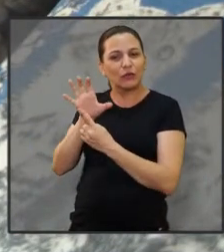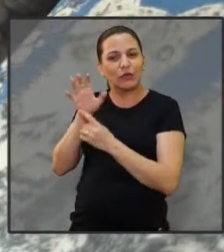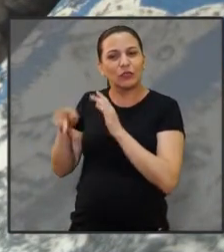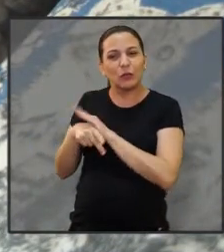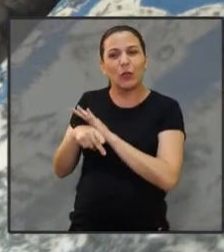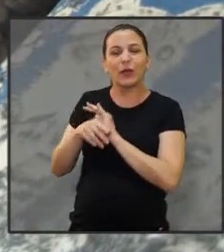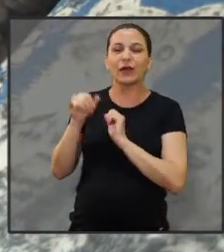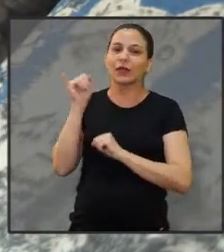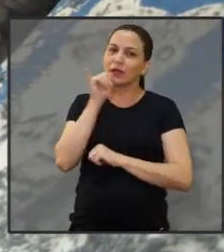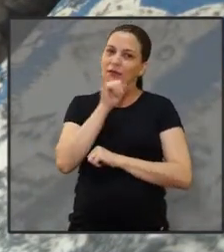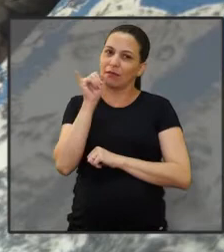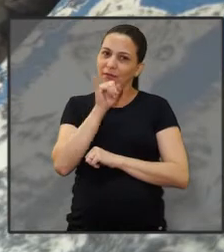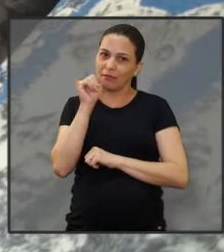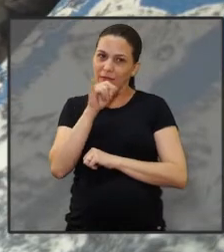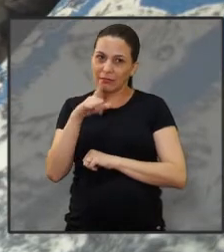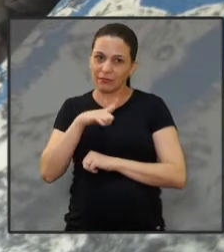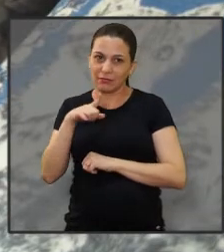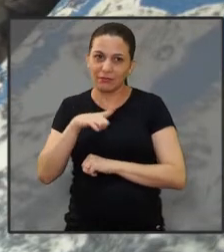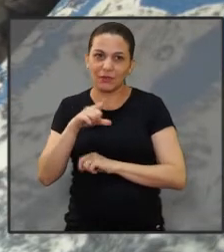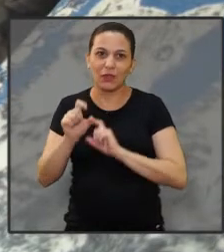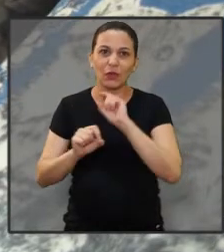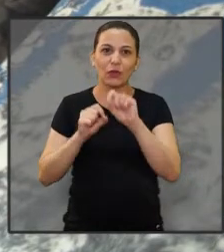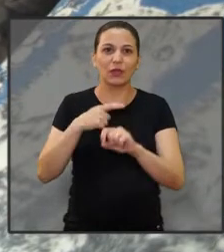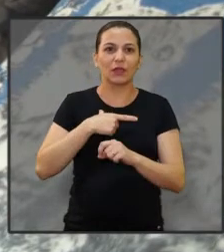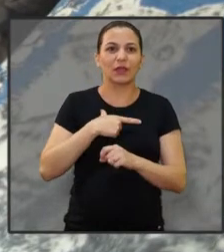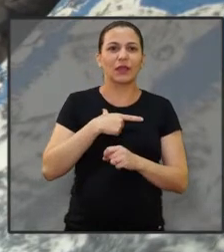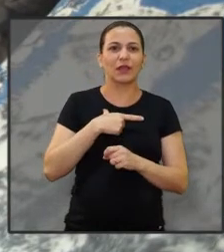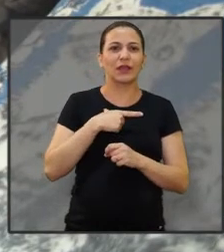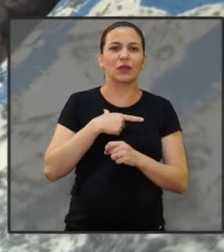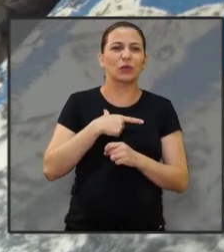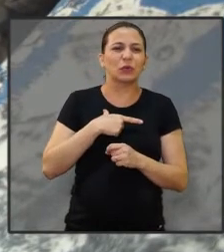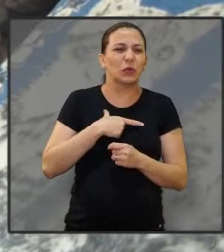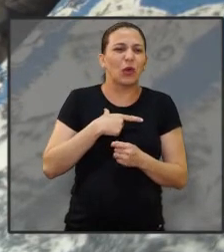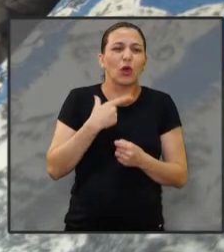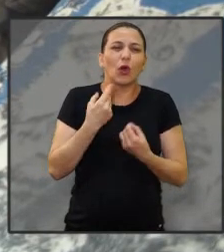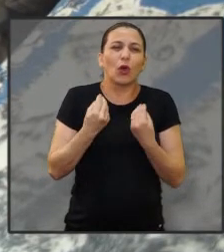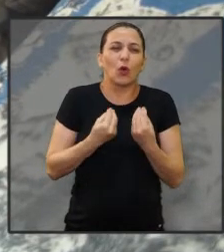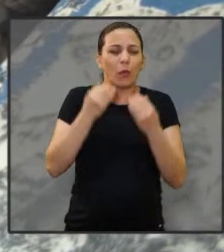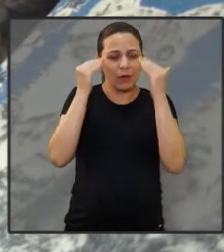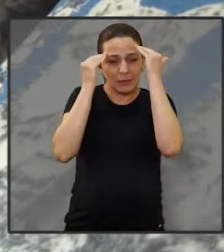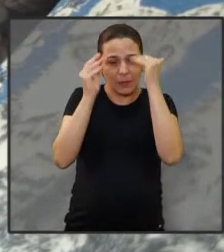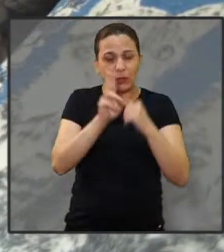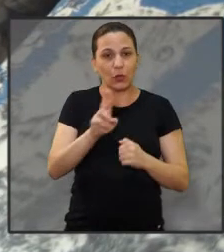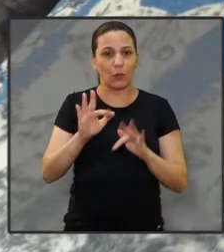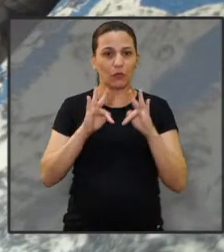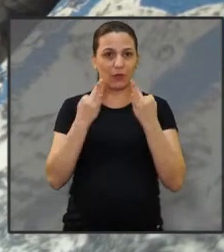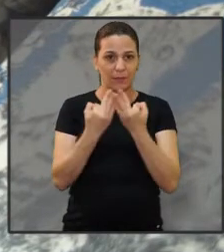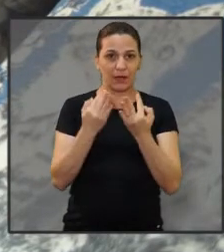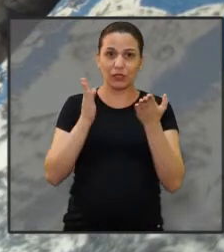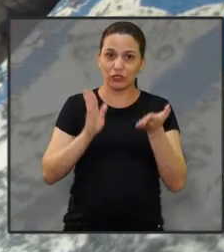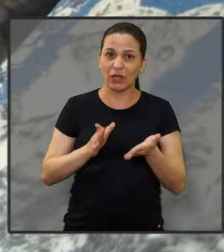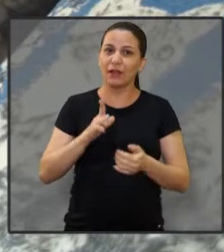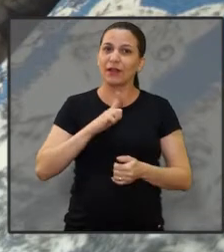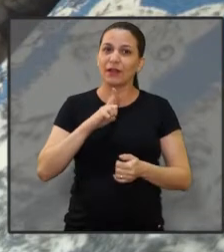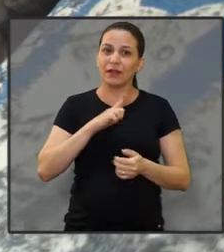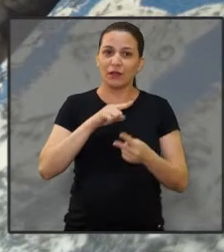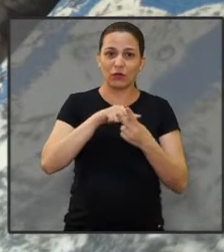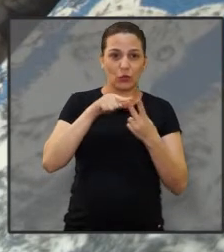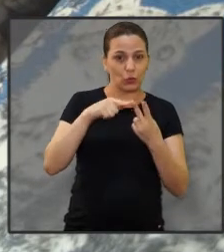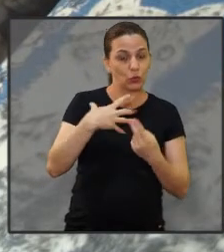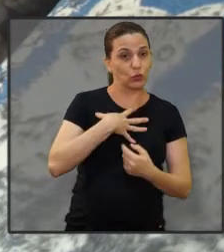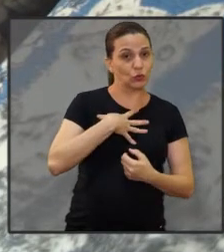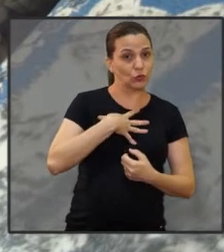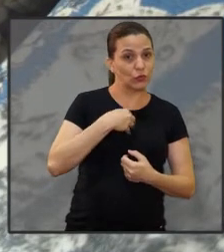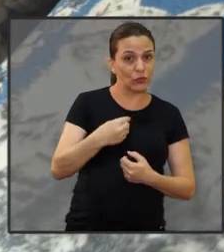Então, eram umas pessoas, muitos ele deixou. E eu até, eu não vou manchar o nome da minha família. Sabe, eu já tive meus filhos, fui